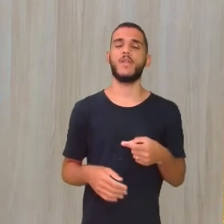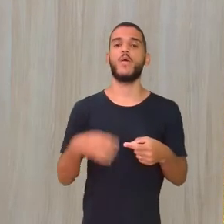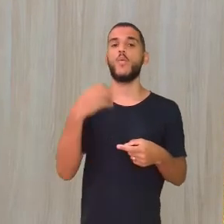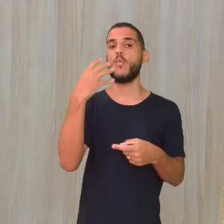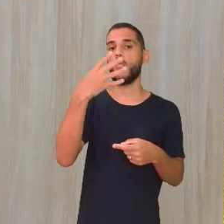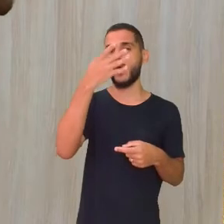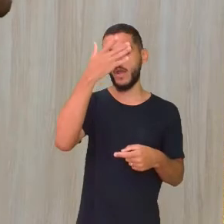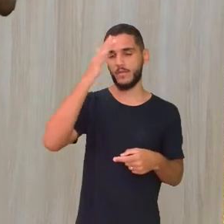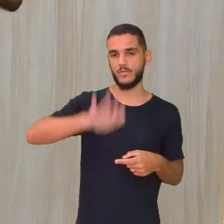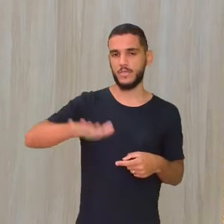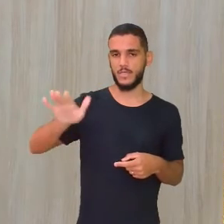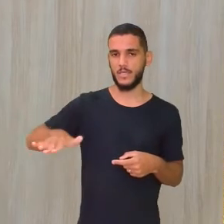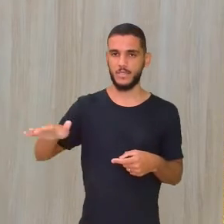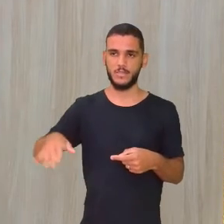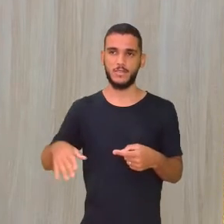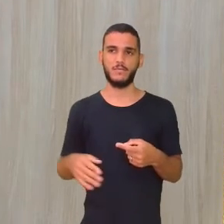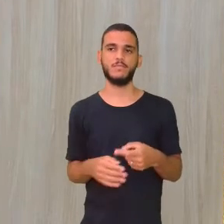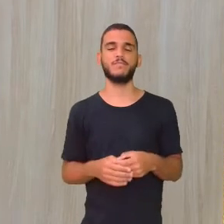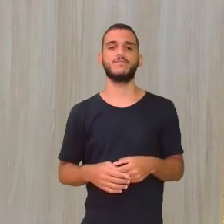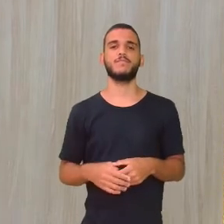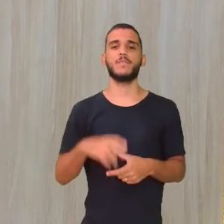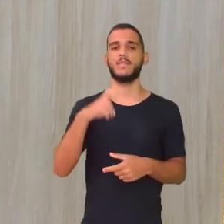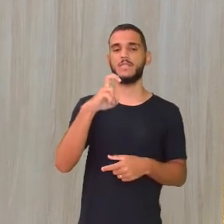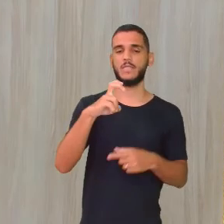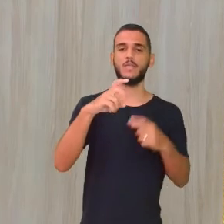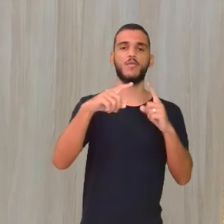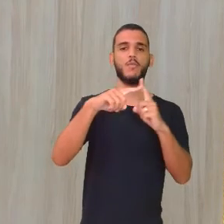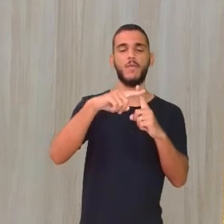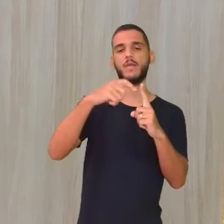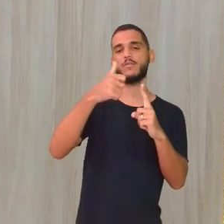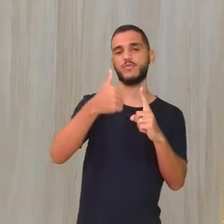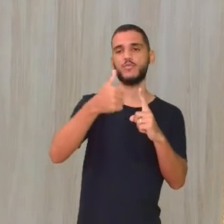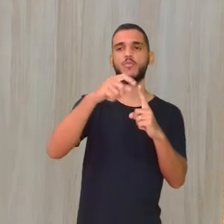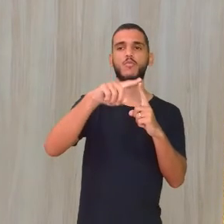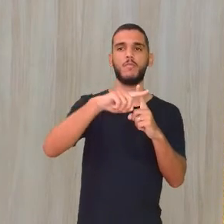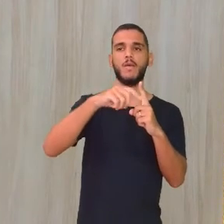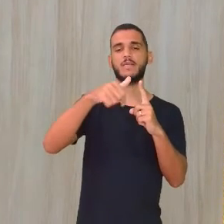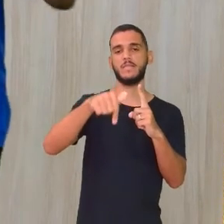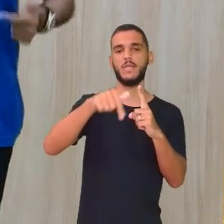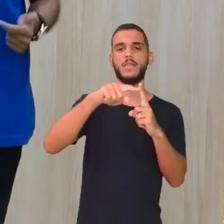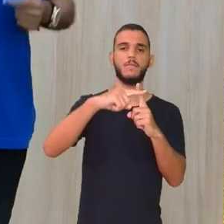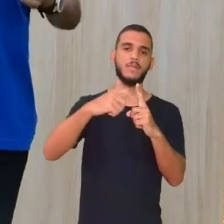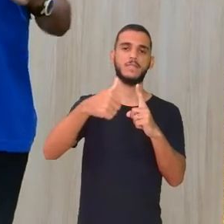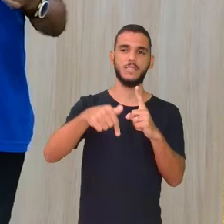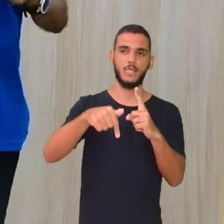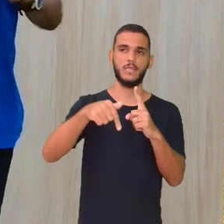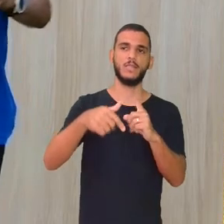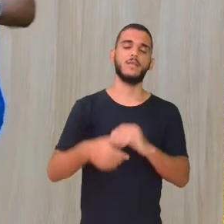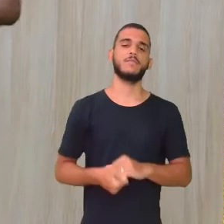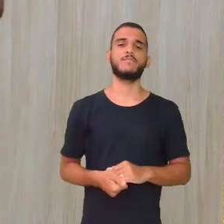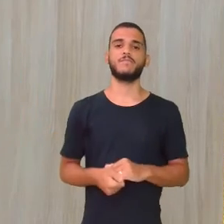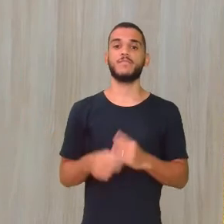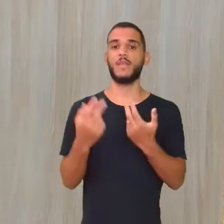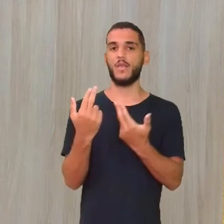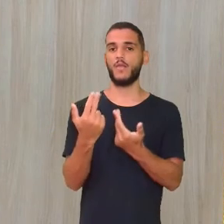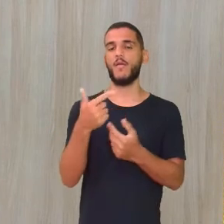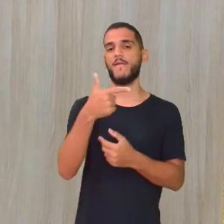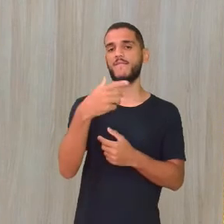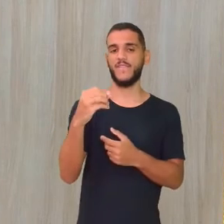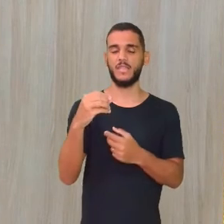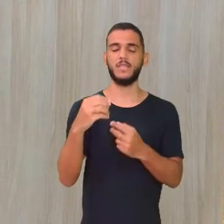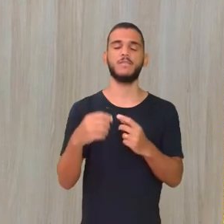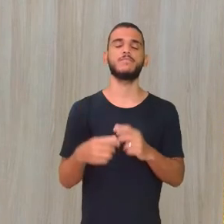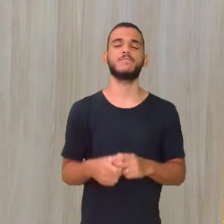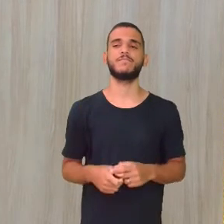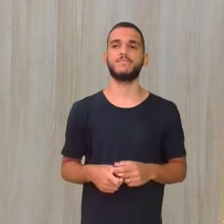criancinhas Então você vai pegar Então 5 Somar com 1 Somar com 7 Somar com 7 E aí vai dar 20 Quando